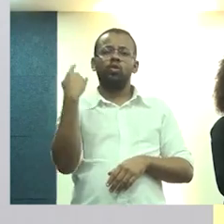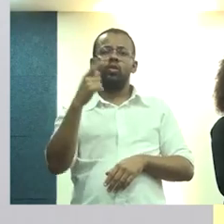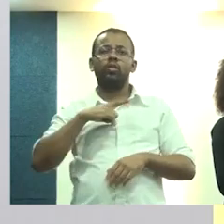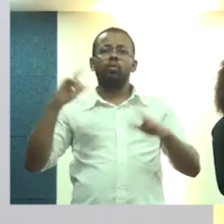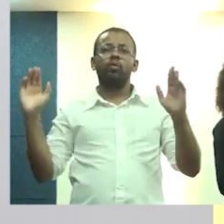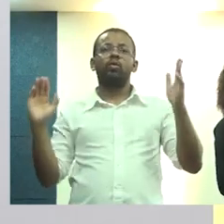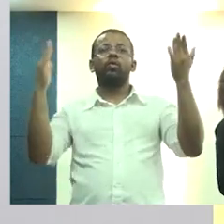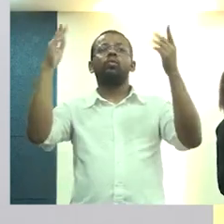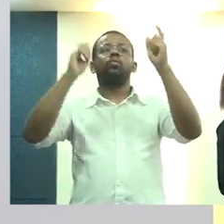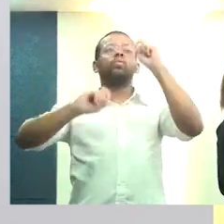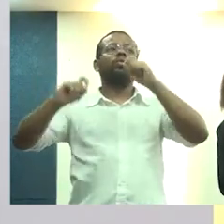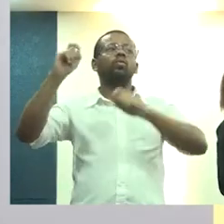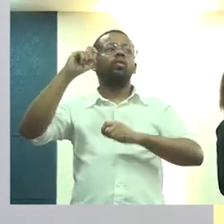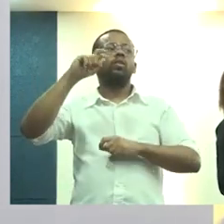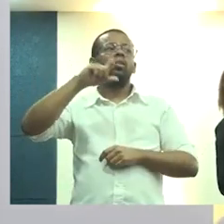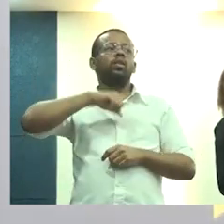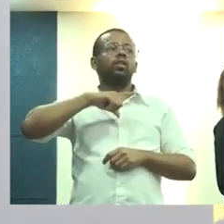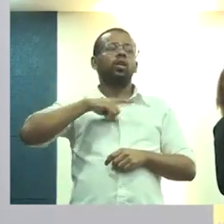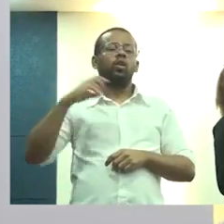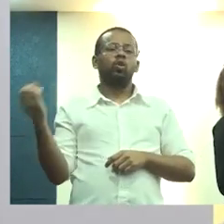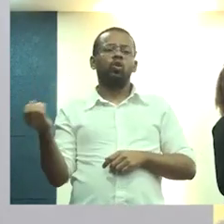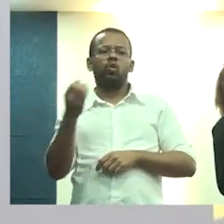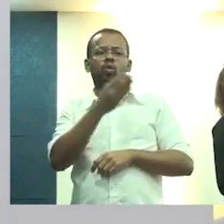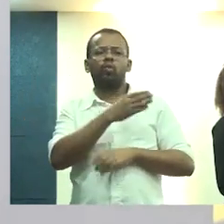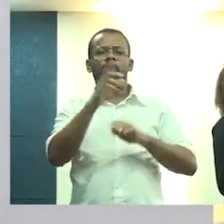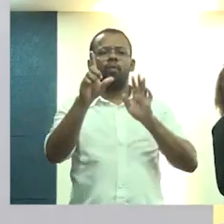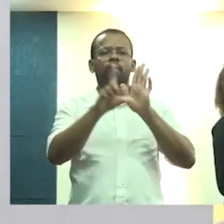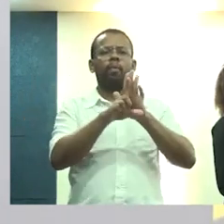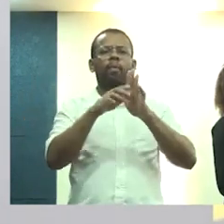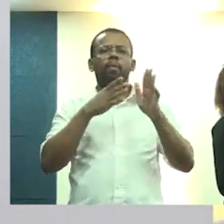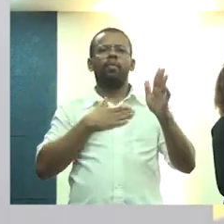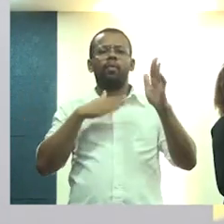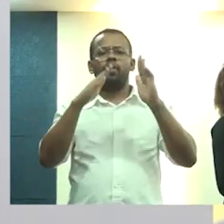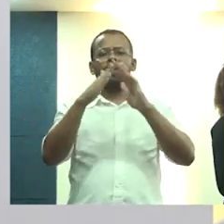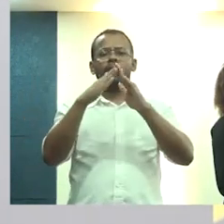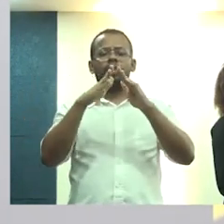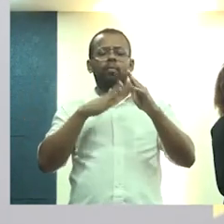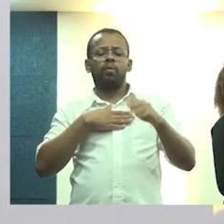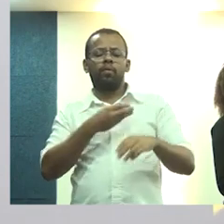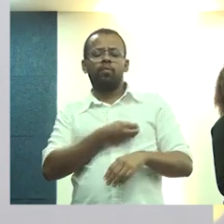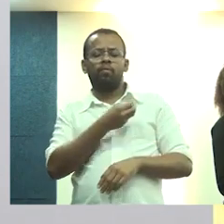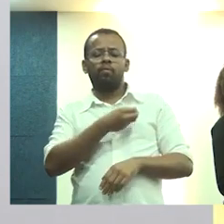celebrando é exatamente na nova lei do Minha Casa Minha Vida, ela tem